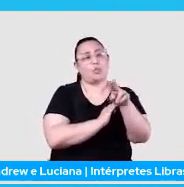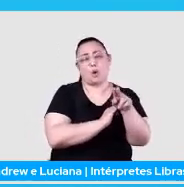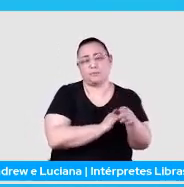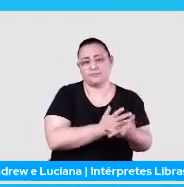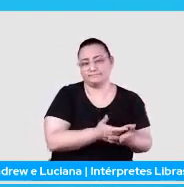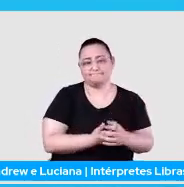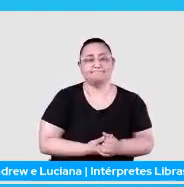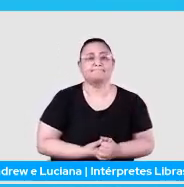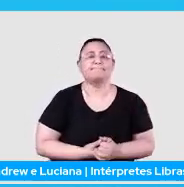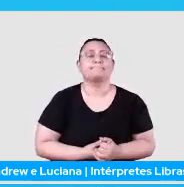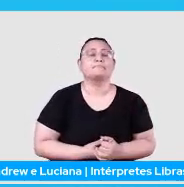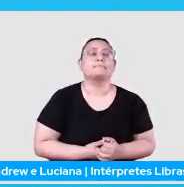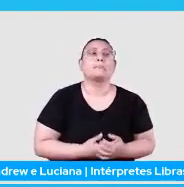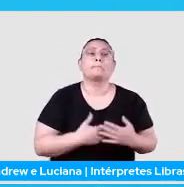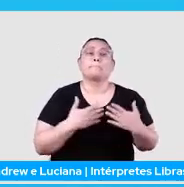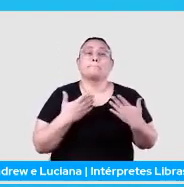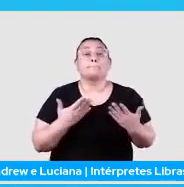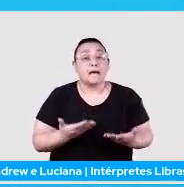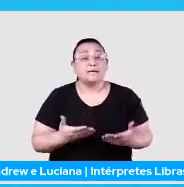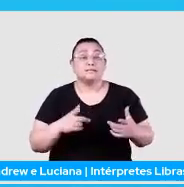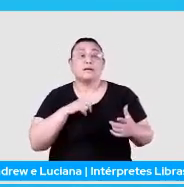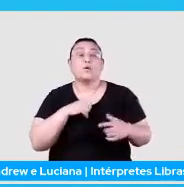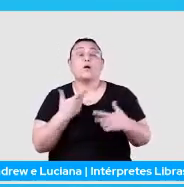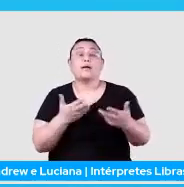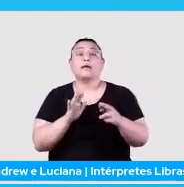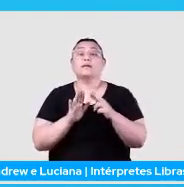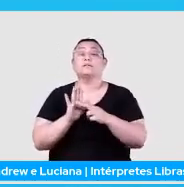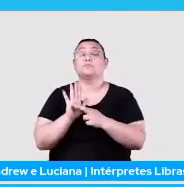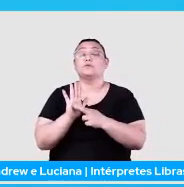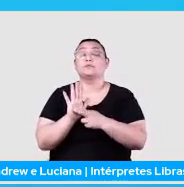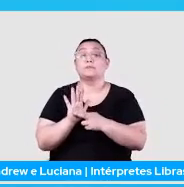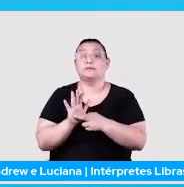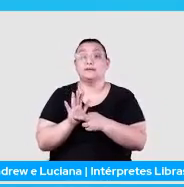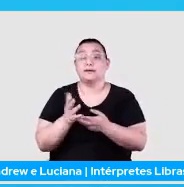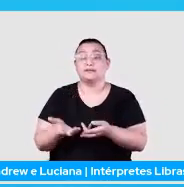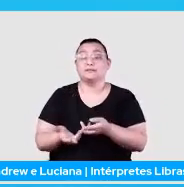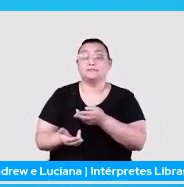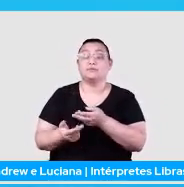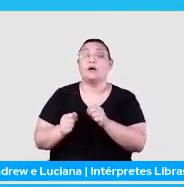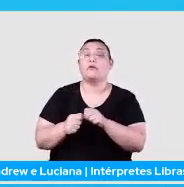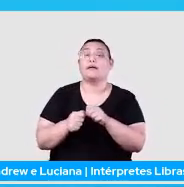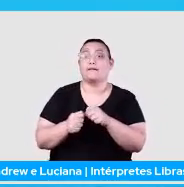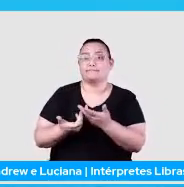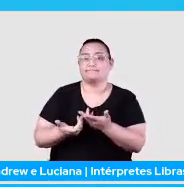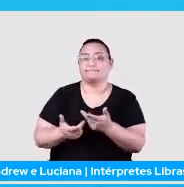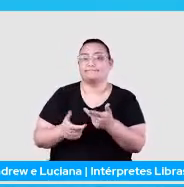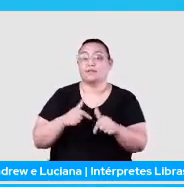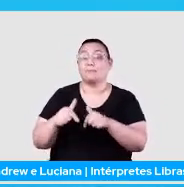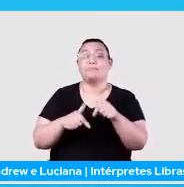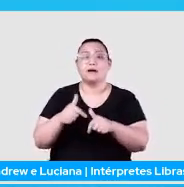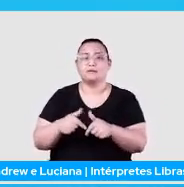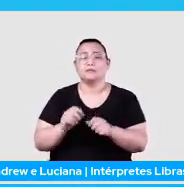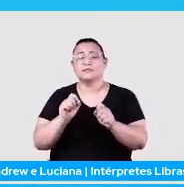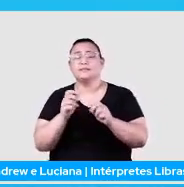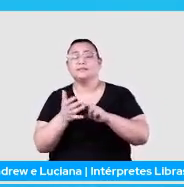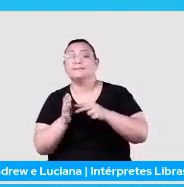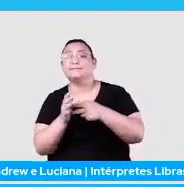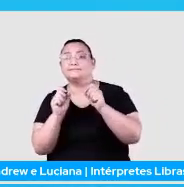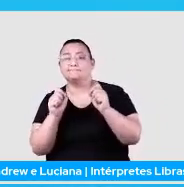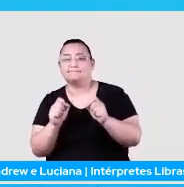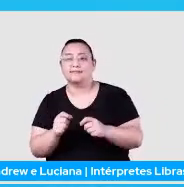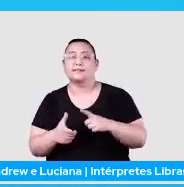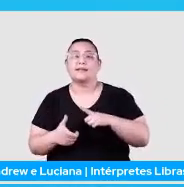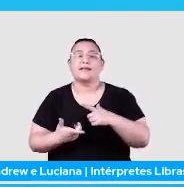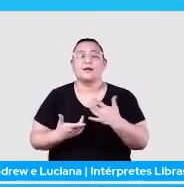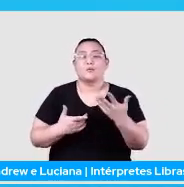E aí, o que é a tarefa de reconhecer essas entidades nomeadas? Nada mais é do que um lindo